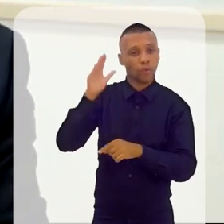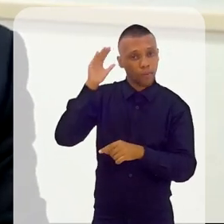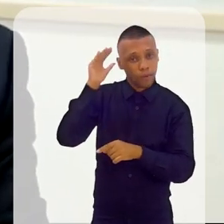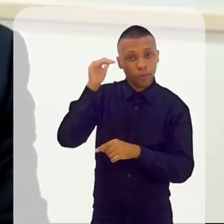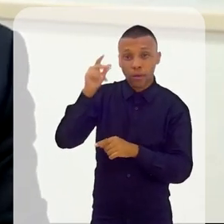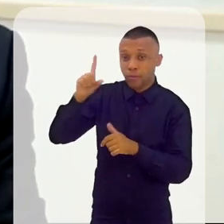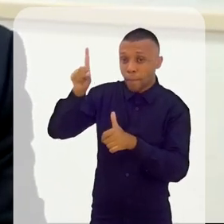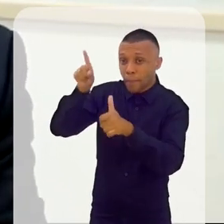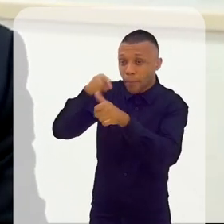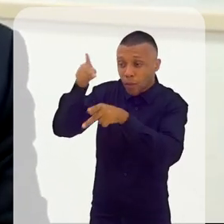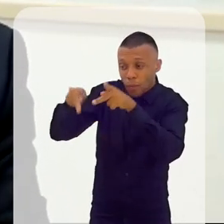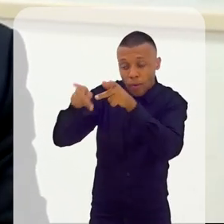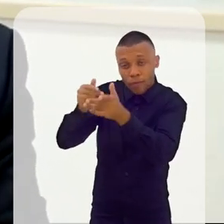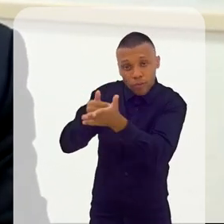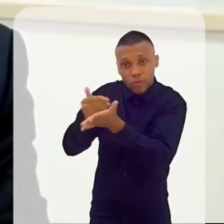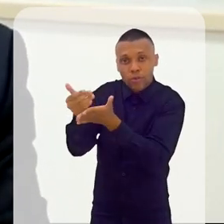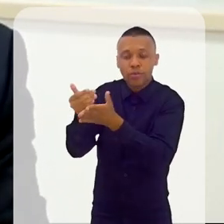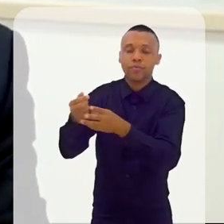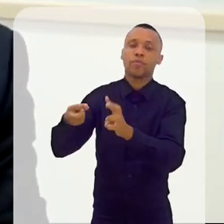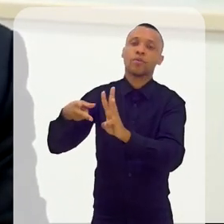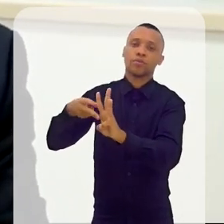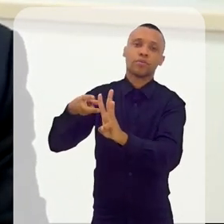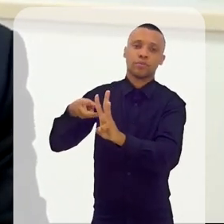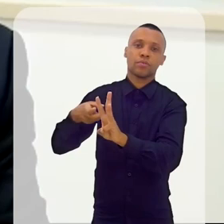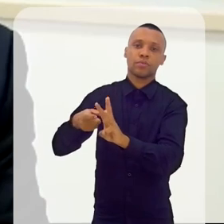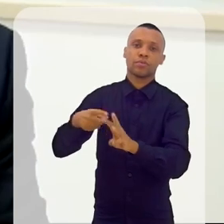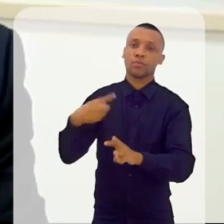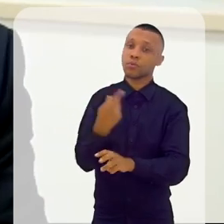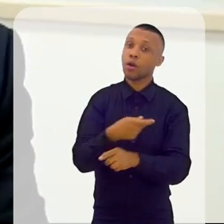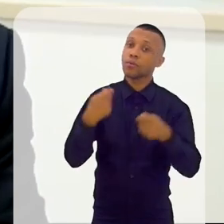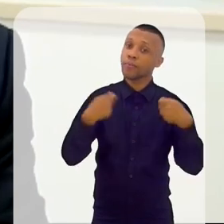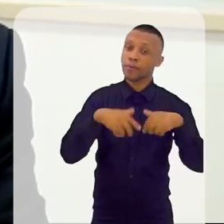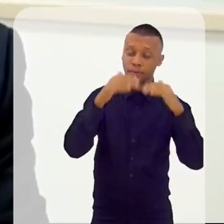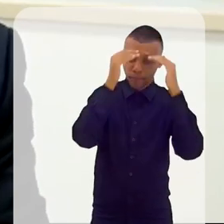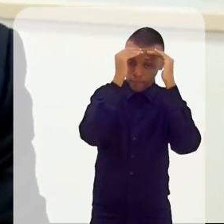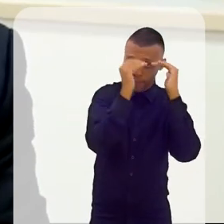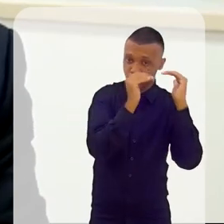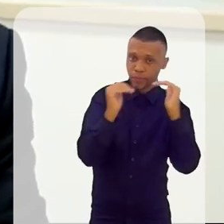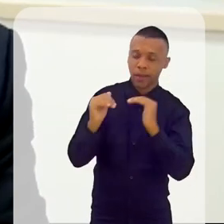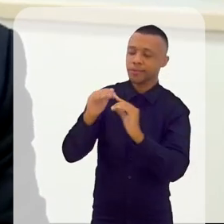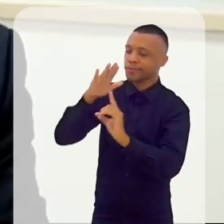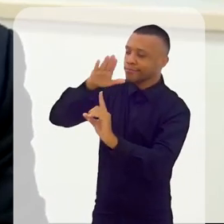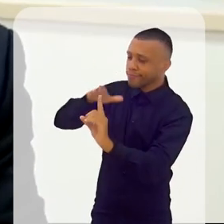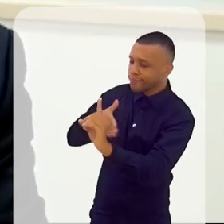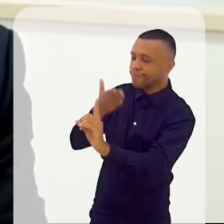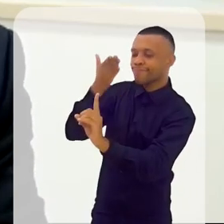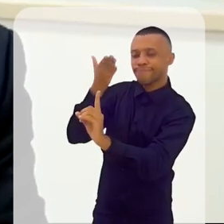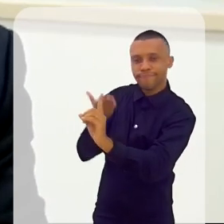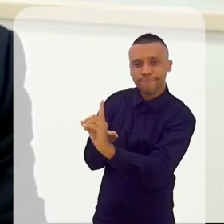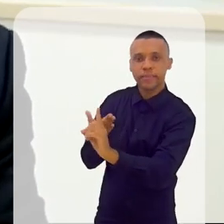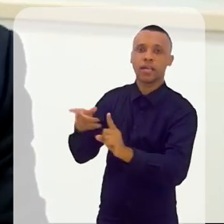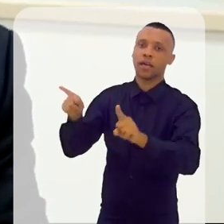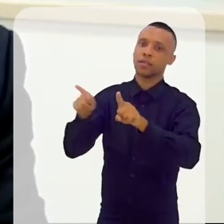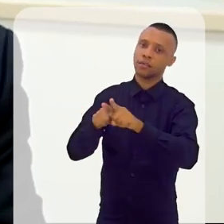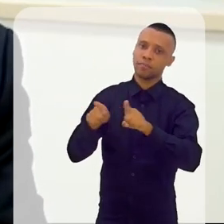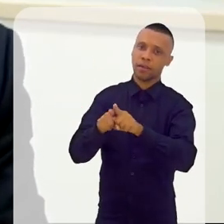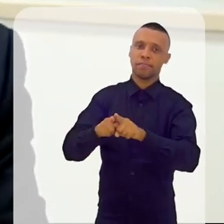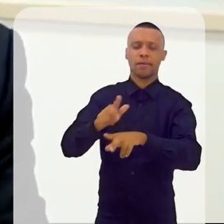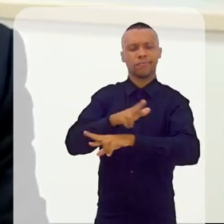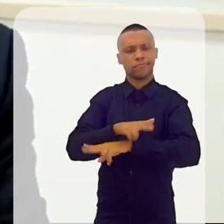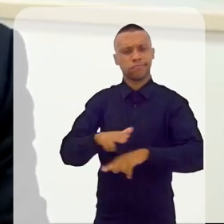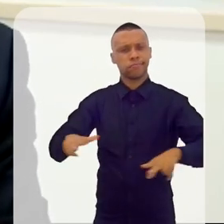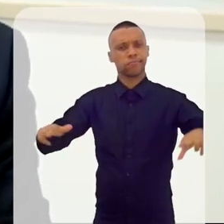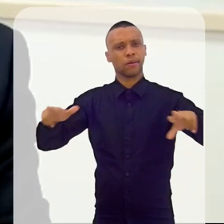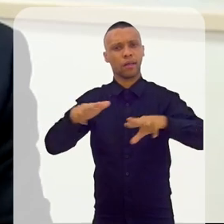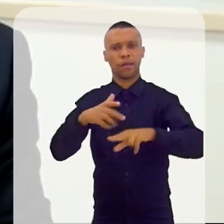aqui foram povos indígenas. Então, nós temos que respeitá-los e reverenciá-los também, das mais